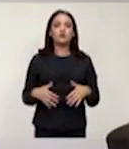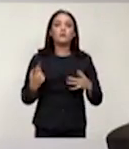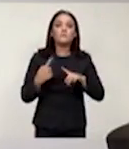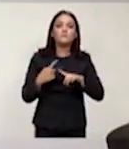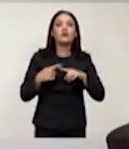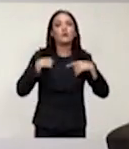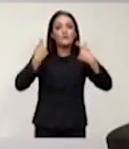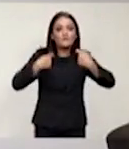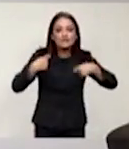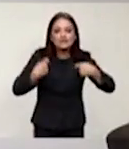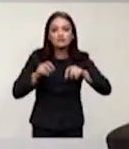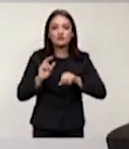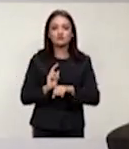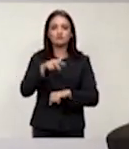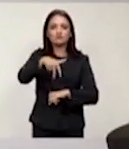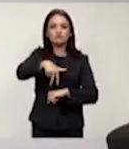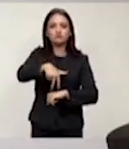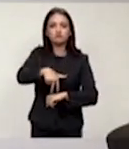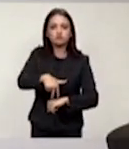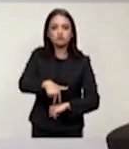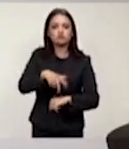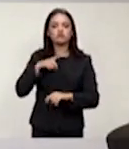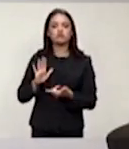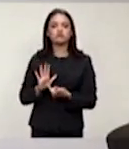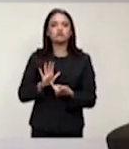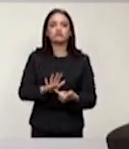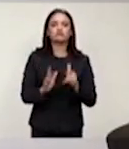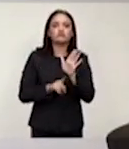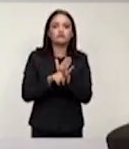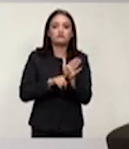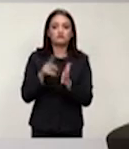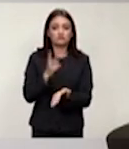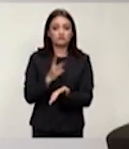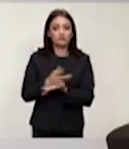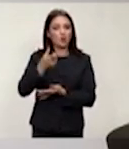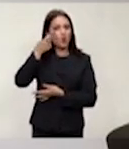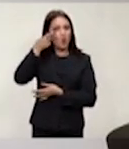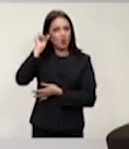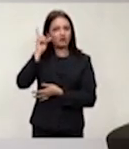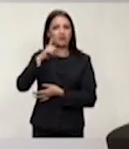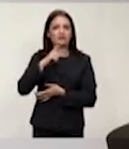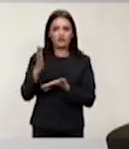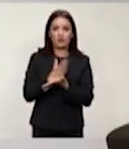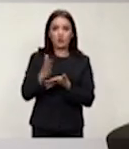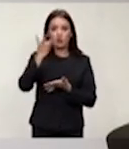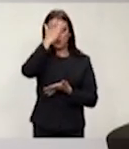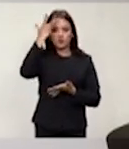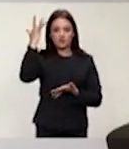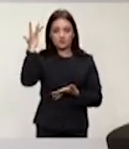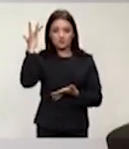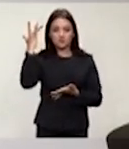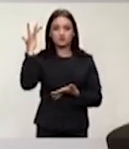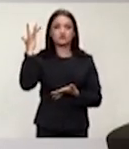nome e voz aos números. Ontem ouvimos algumas pessoas que com